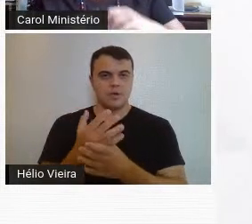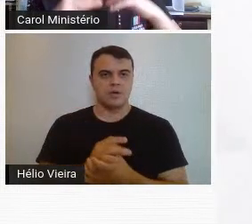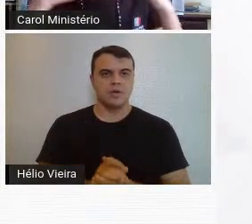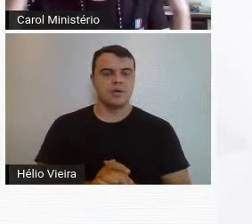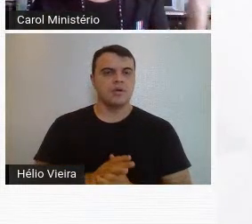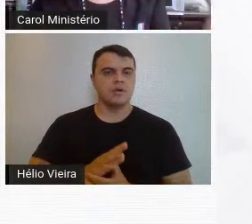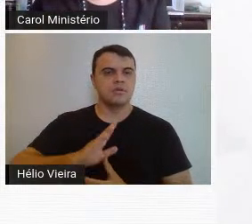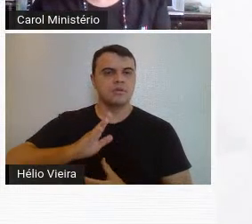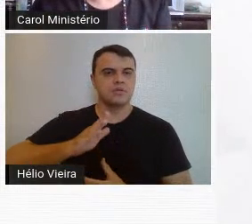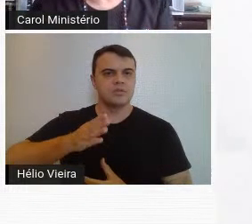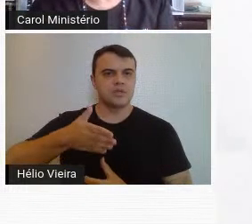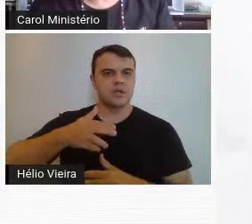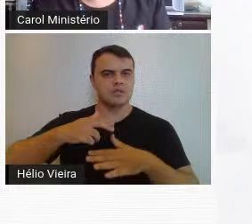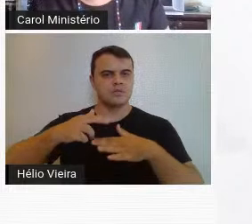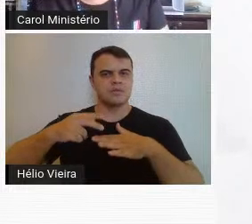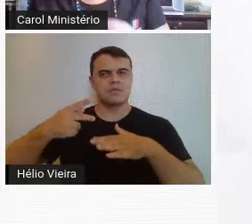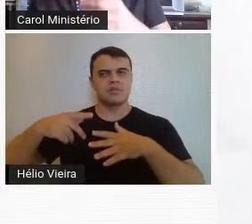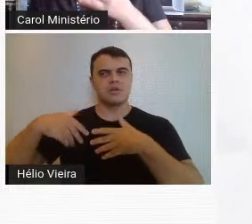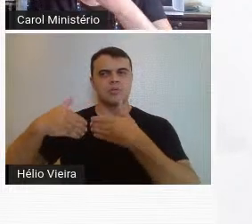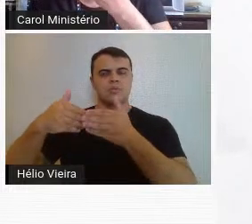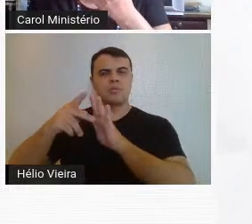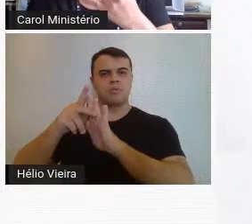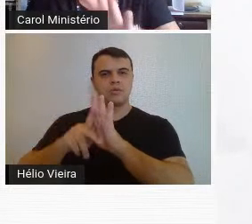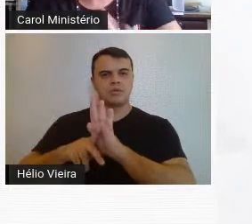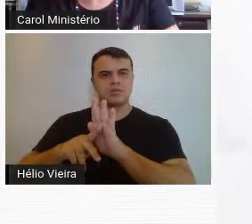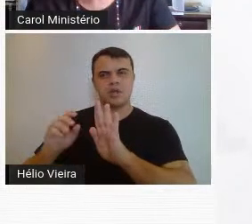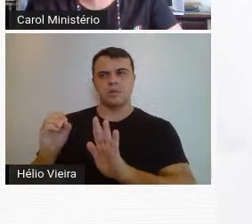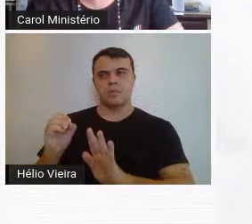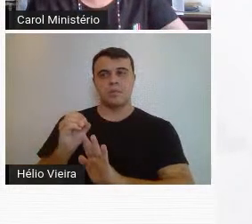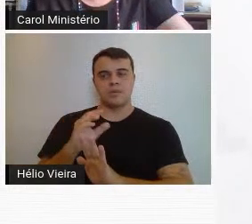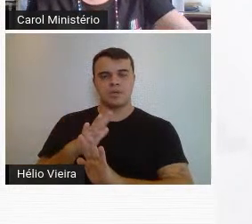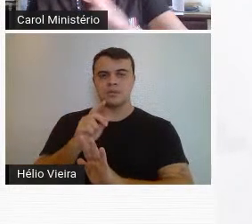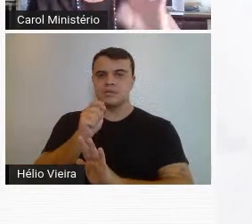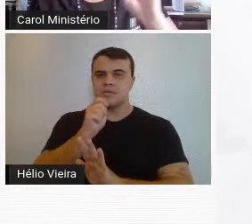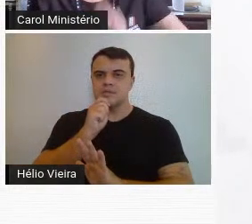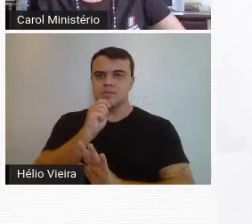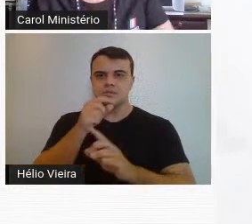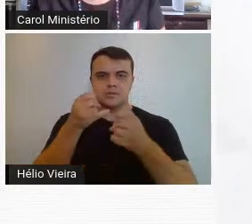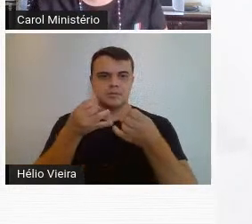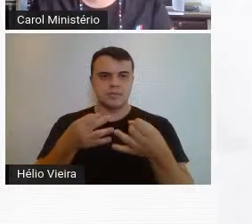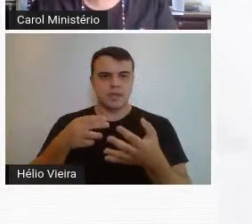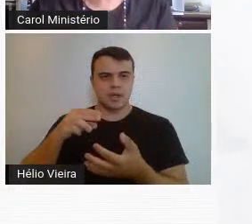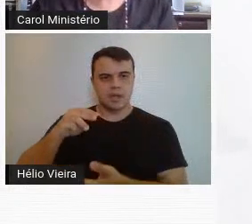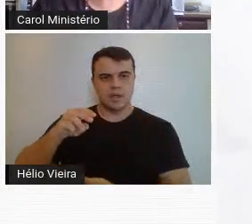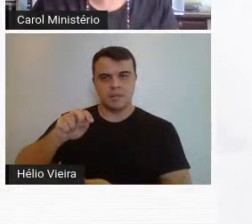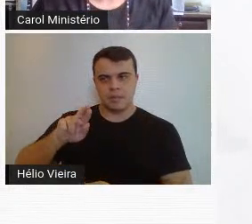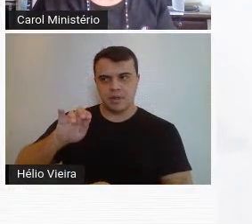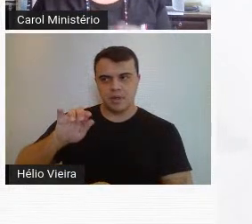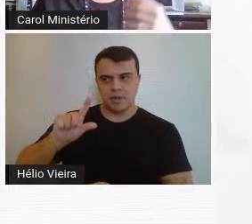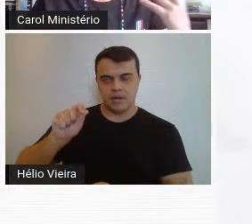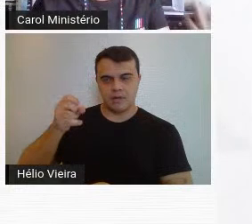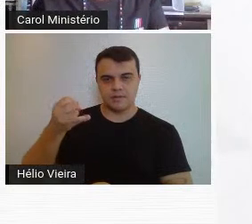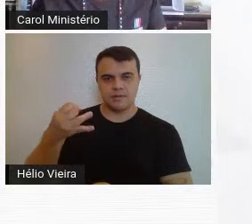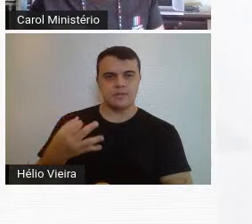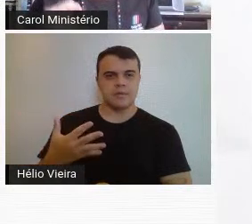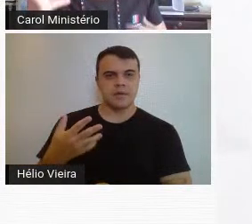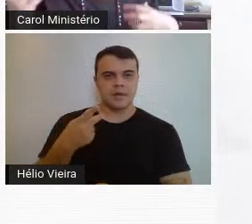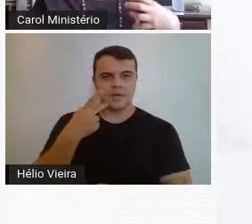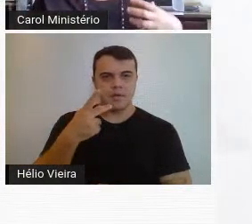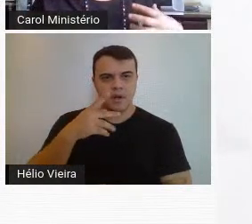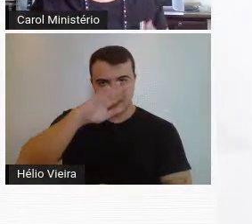já envolta em todo o seu processo de modernização, que eu não vou entrar, porque a Marília vai falar muito bem sobre isso, da